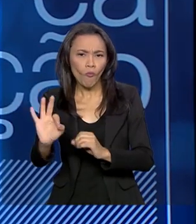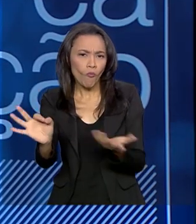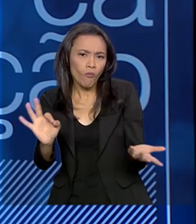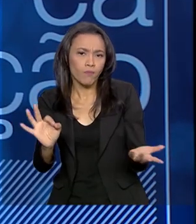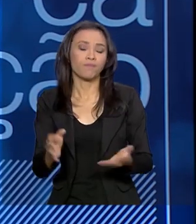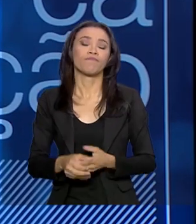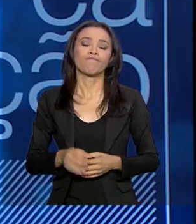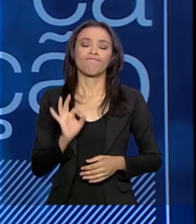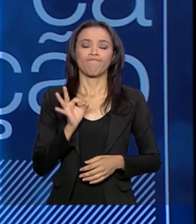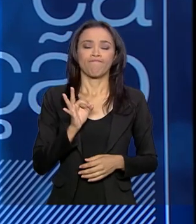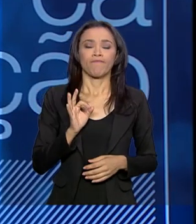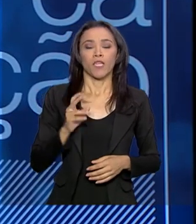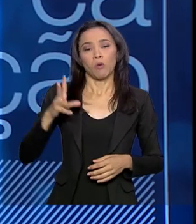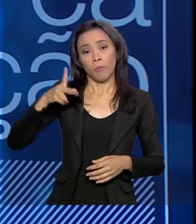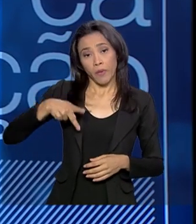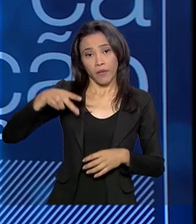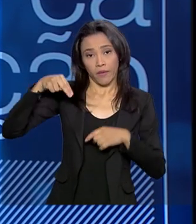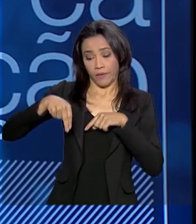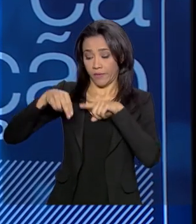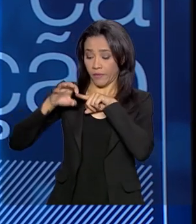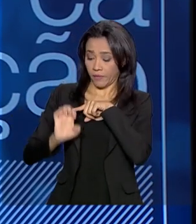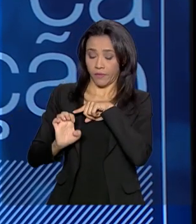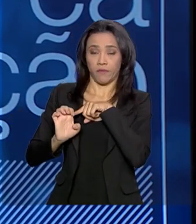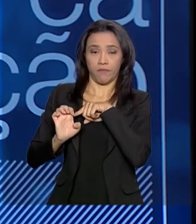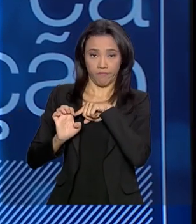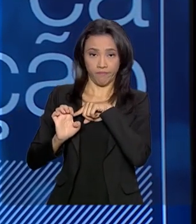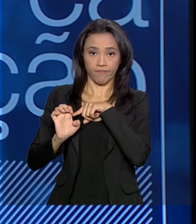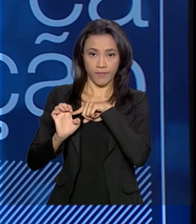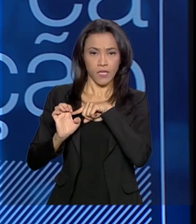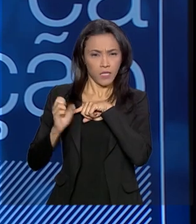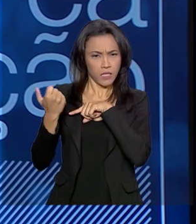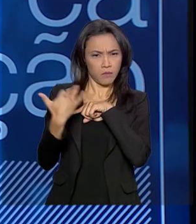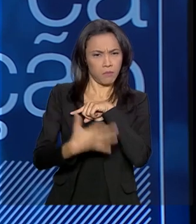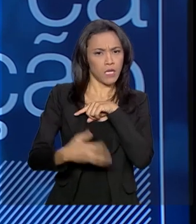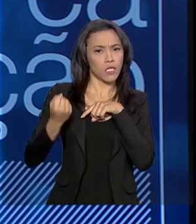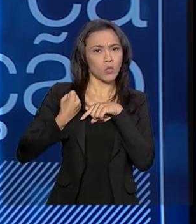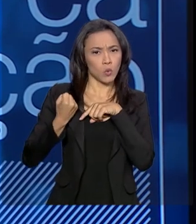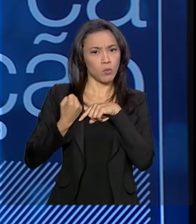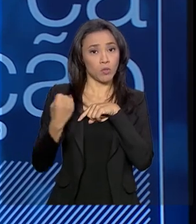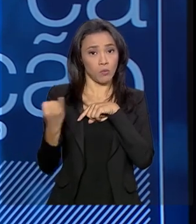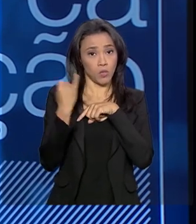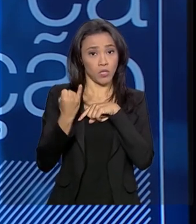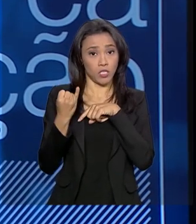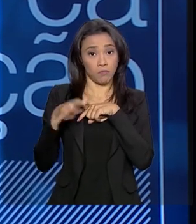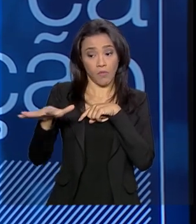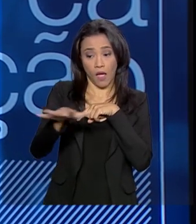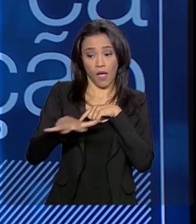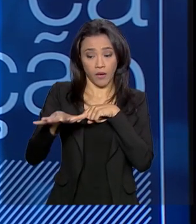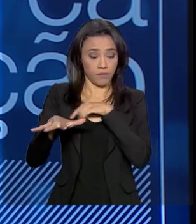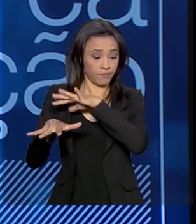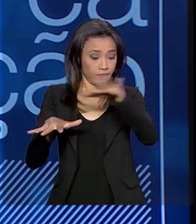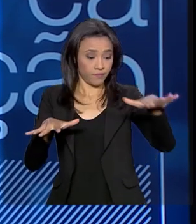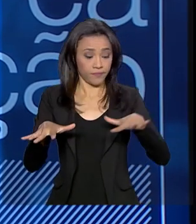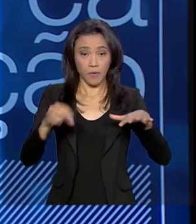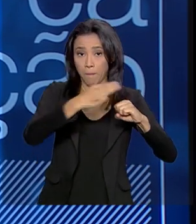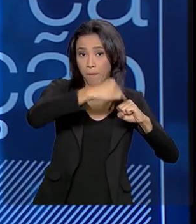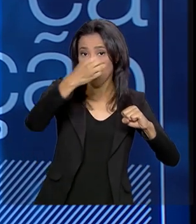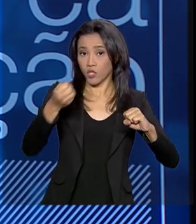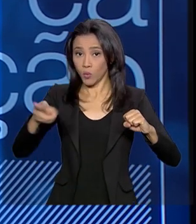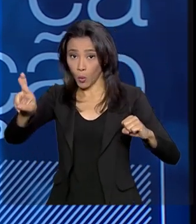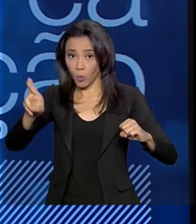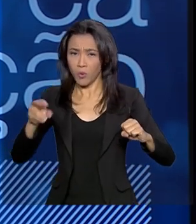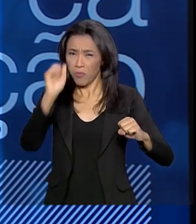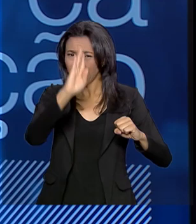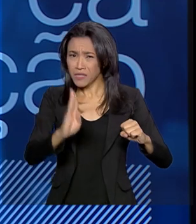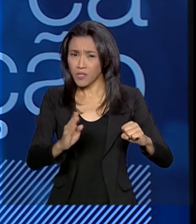Plano Nacional de Educação prevê números significativos para as duas áreas, mestrado com doutorado. O Brasil cresceu